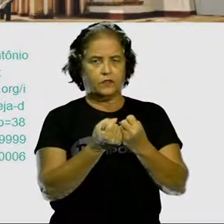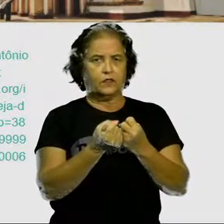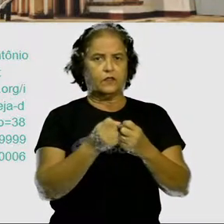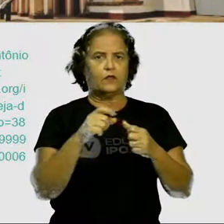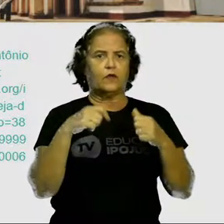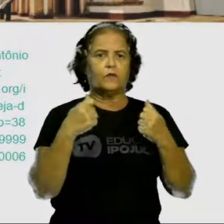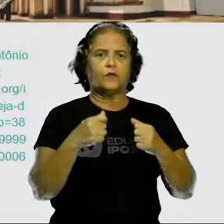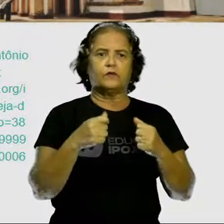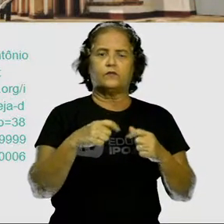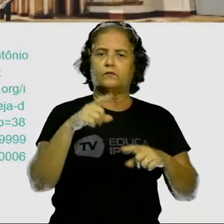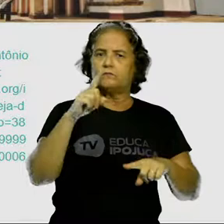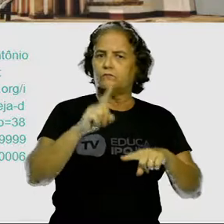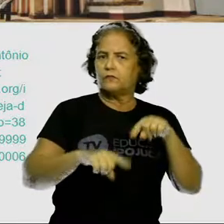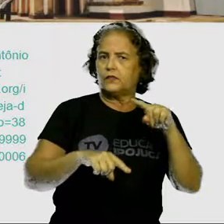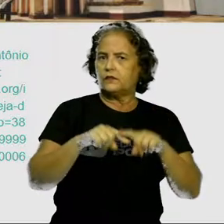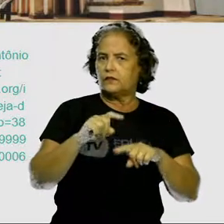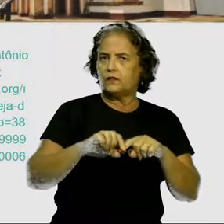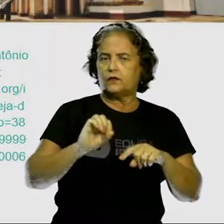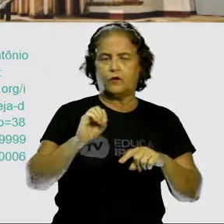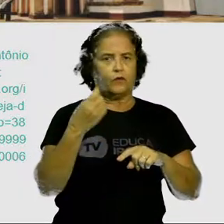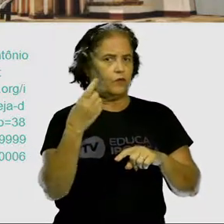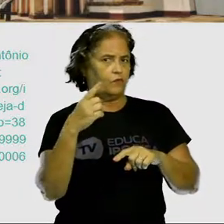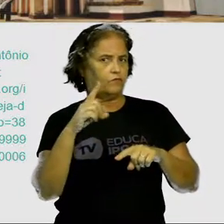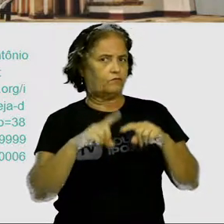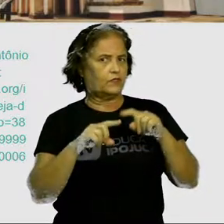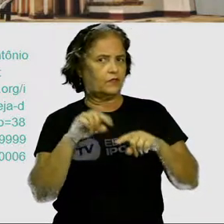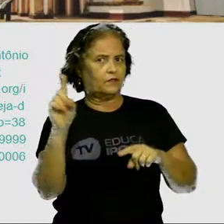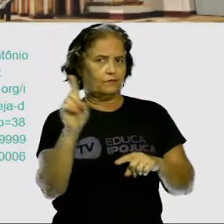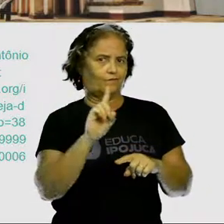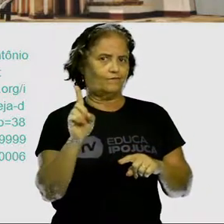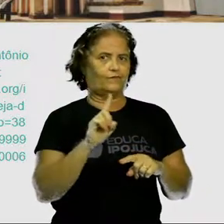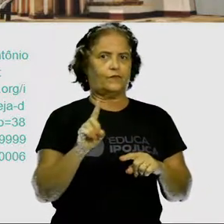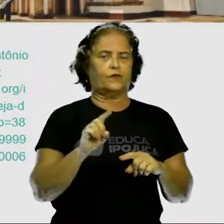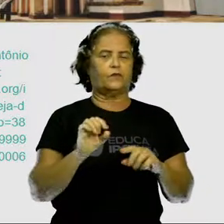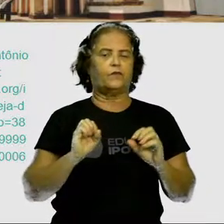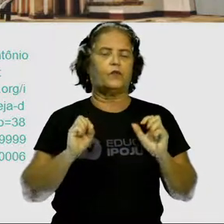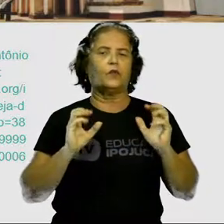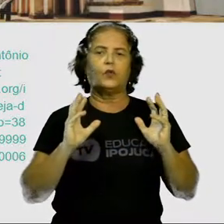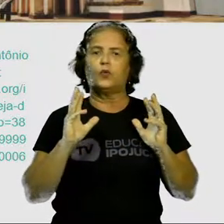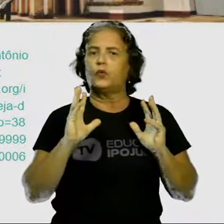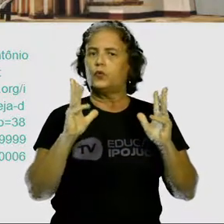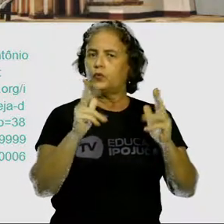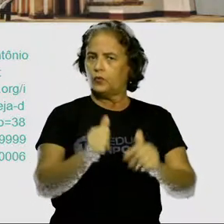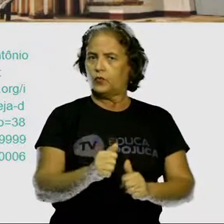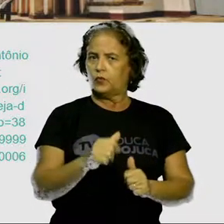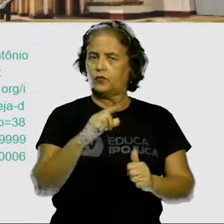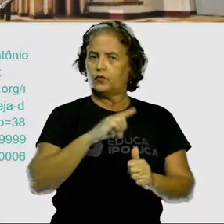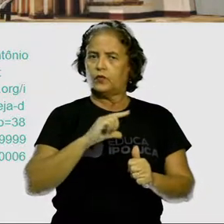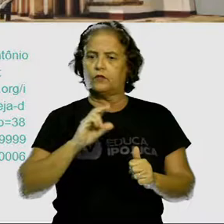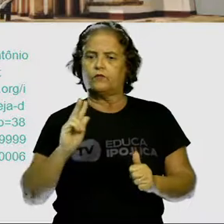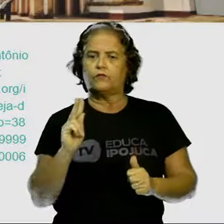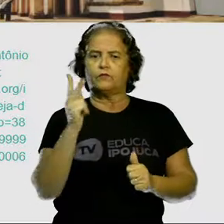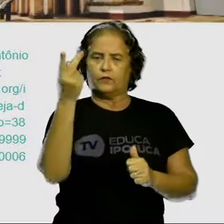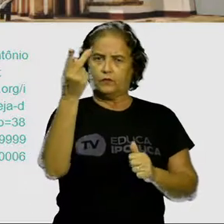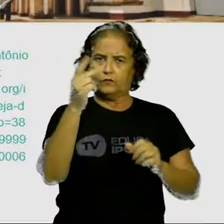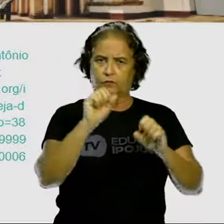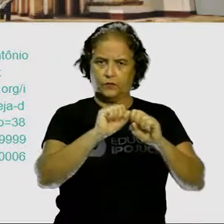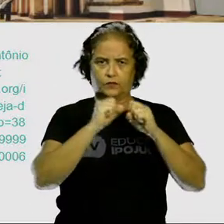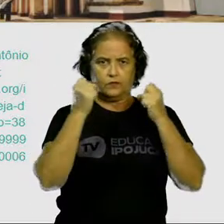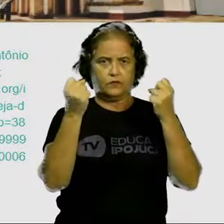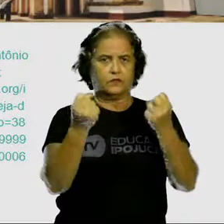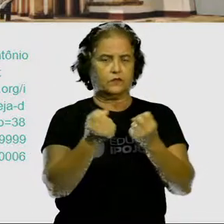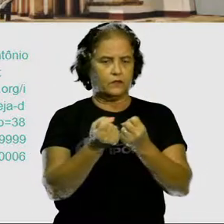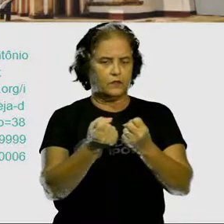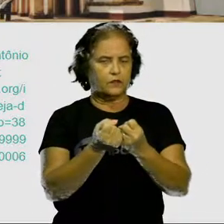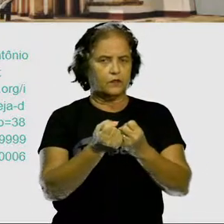material ou imaterial. E tudo aquilo que tem um valor para aquela sociedade. Tudo aquilo que a